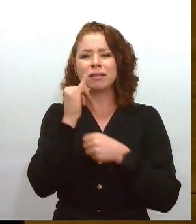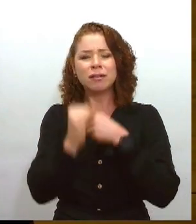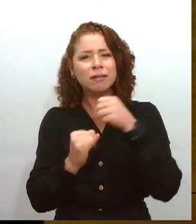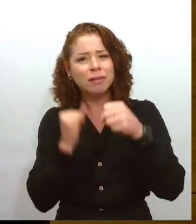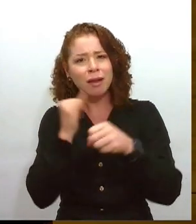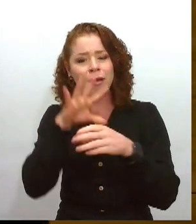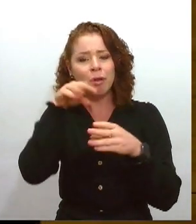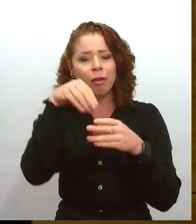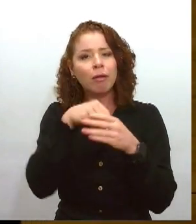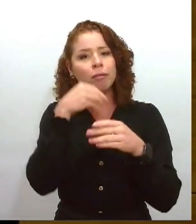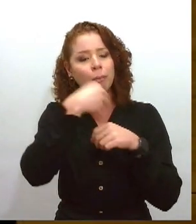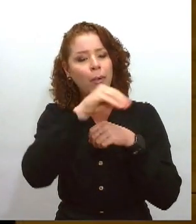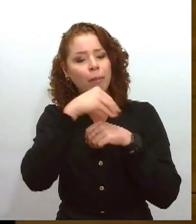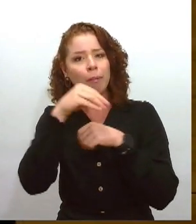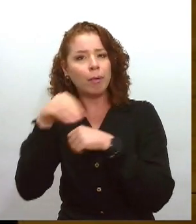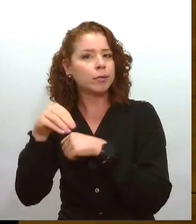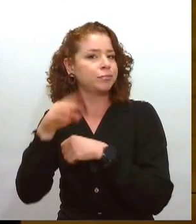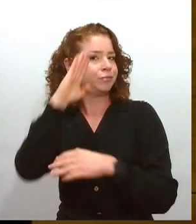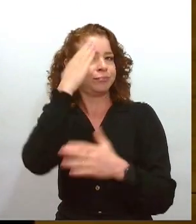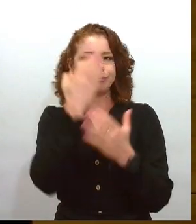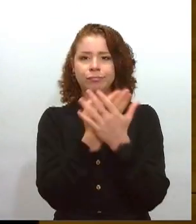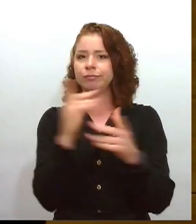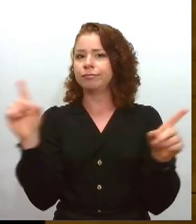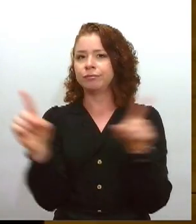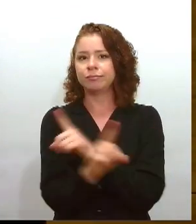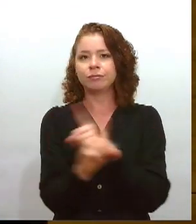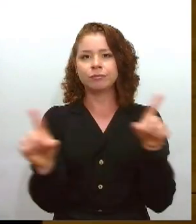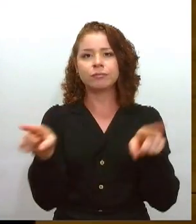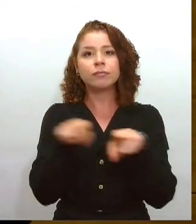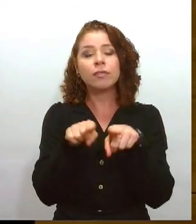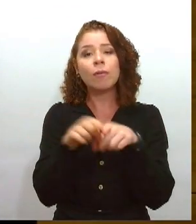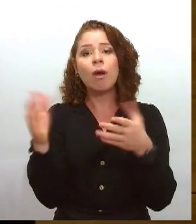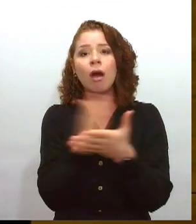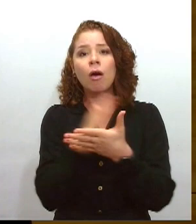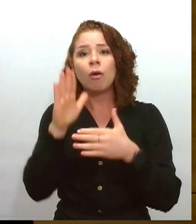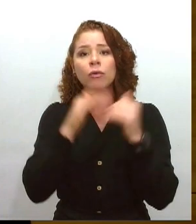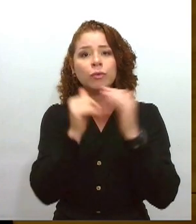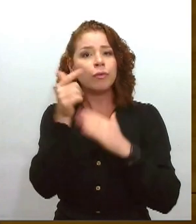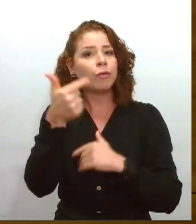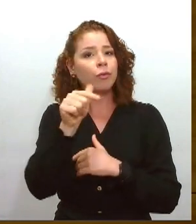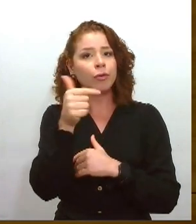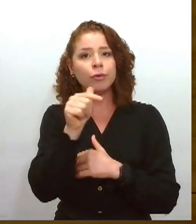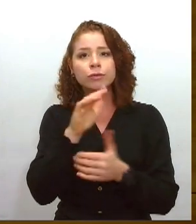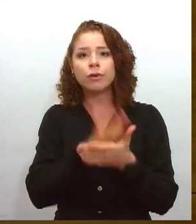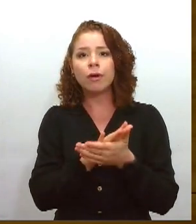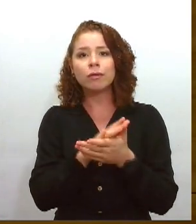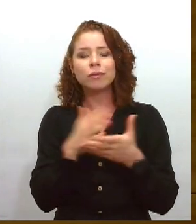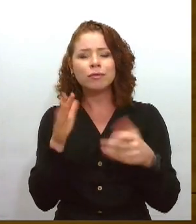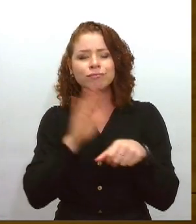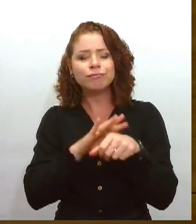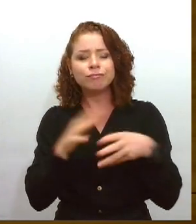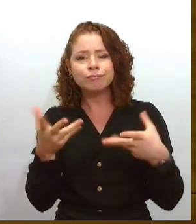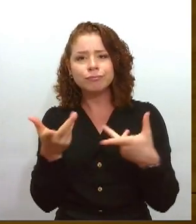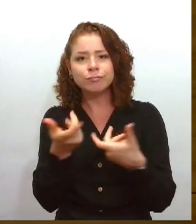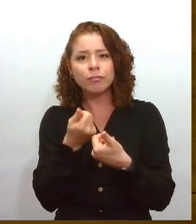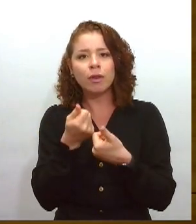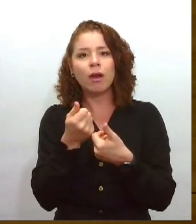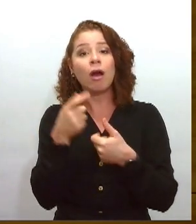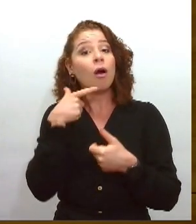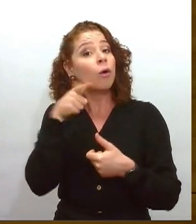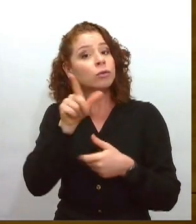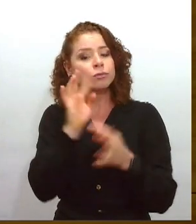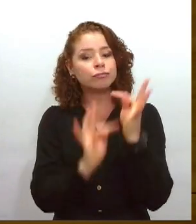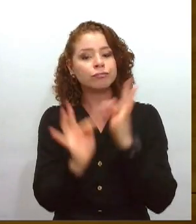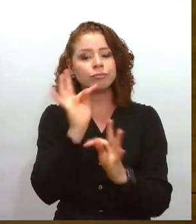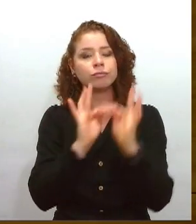Existem muitos profissionais da área da saúde que, de fato, não têm essa credibilidade para tratar do assunto. Então, antes de mais nada, além, né,